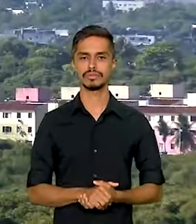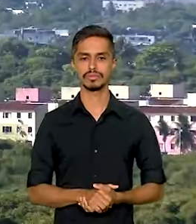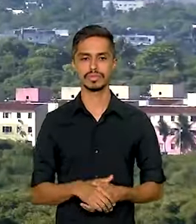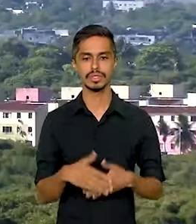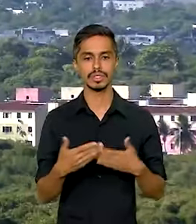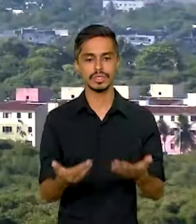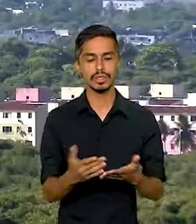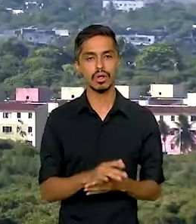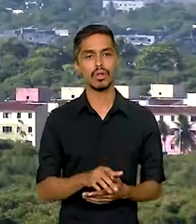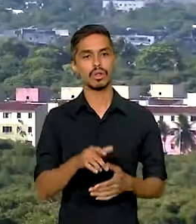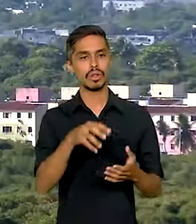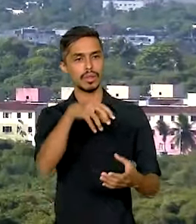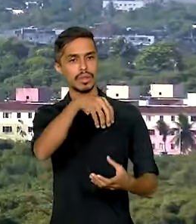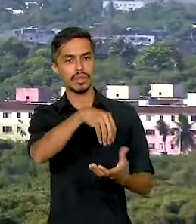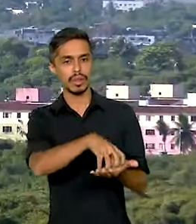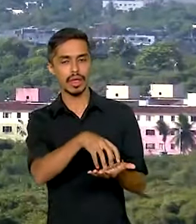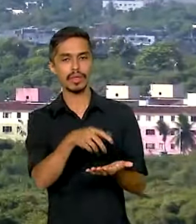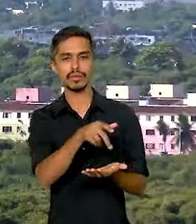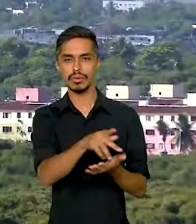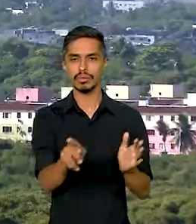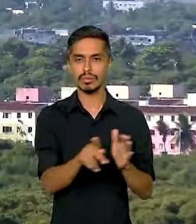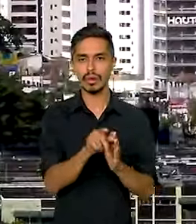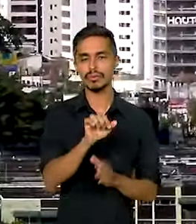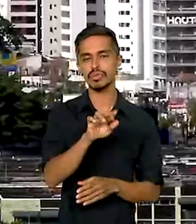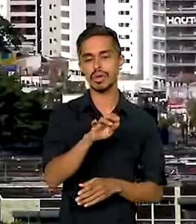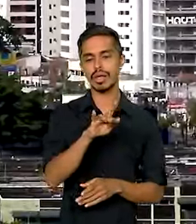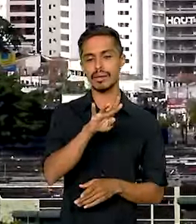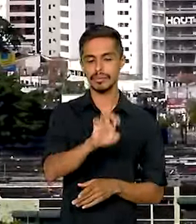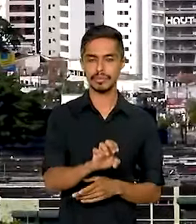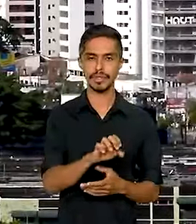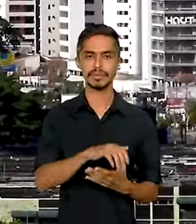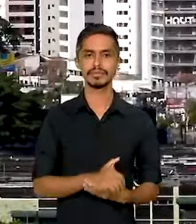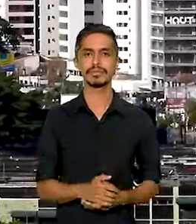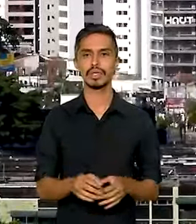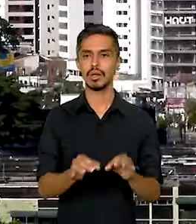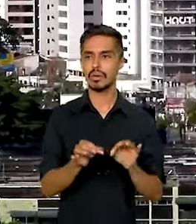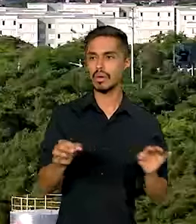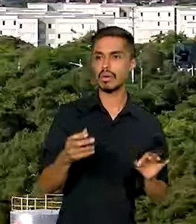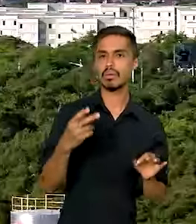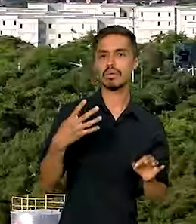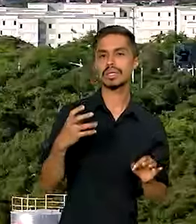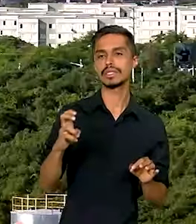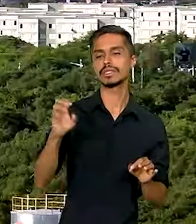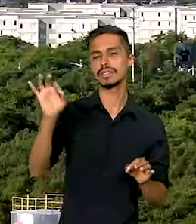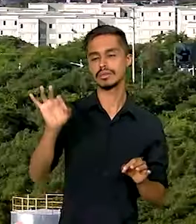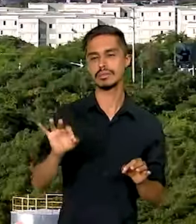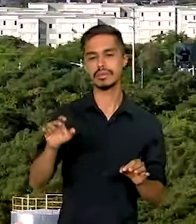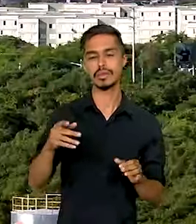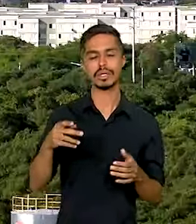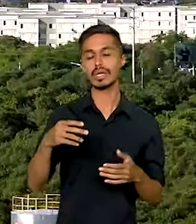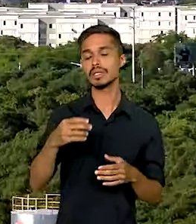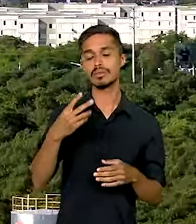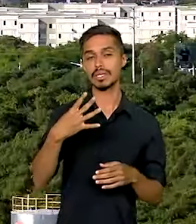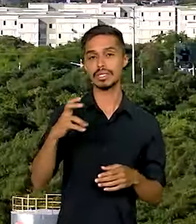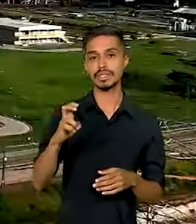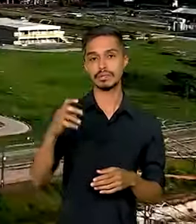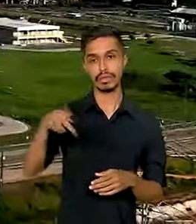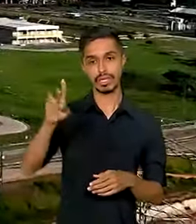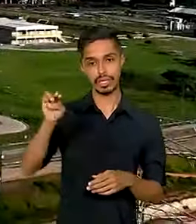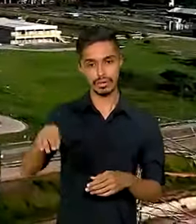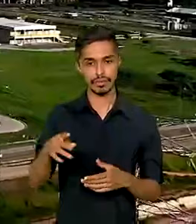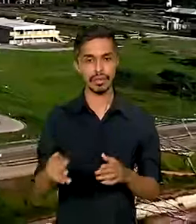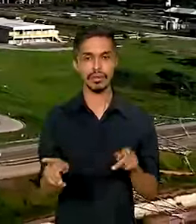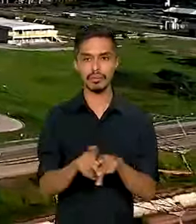Localizada no complexo industrial portuário de Suape, a 45 quilômetros do Recife, capital de Pernambuco,